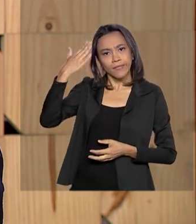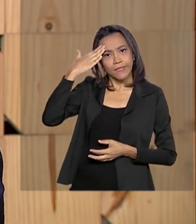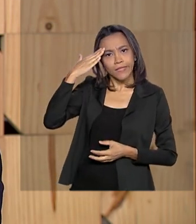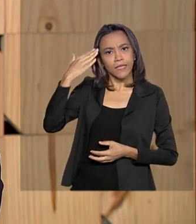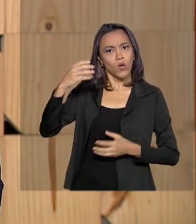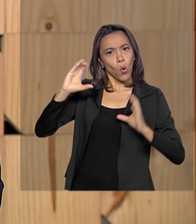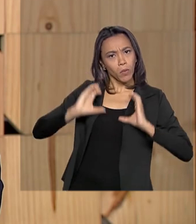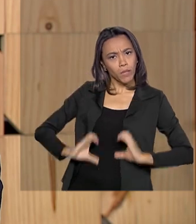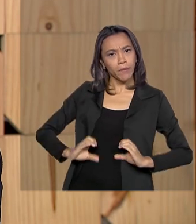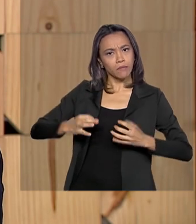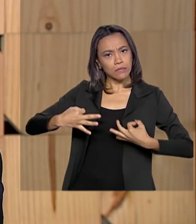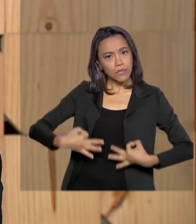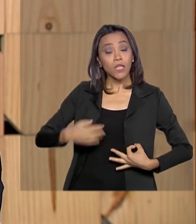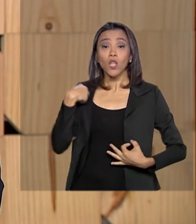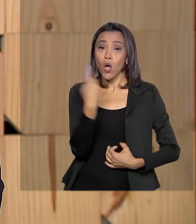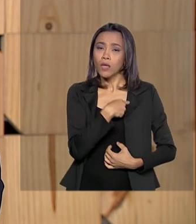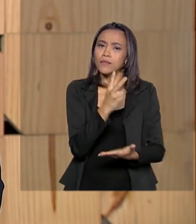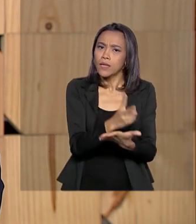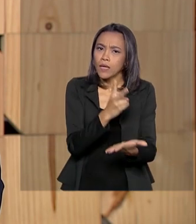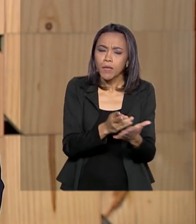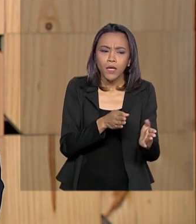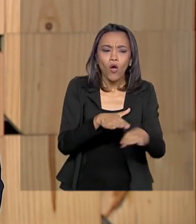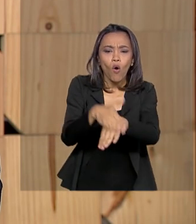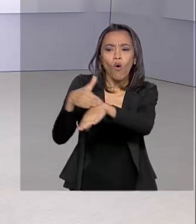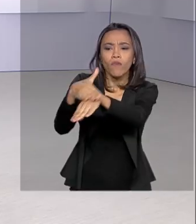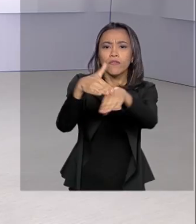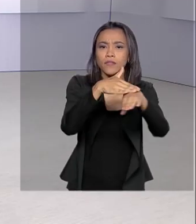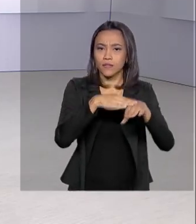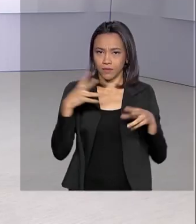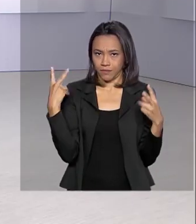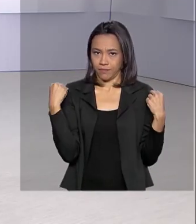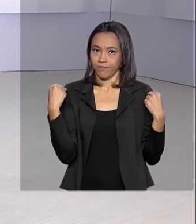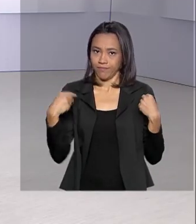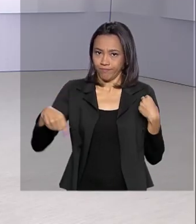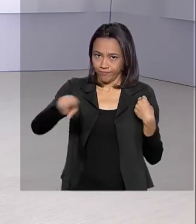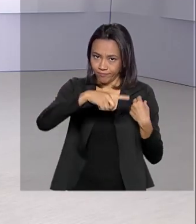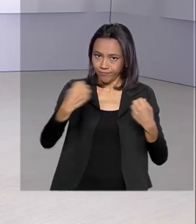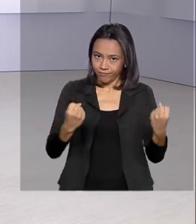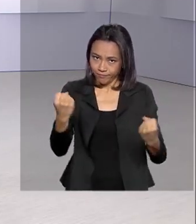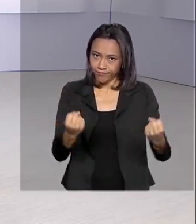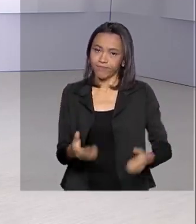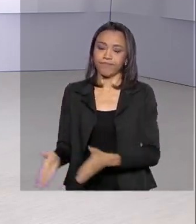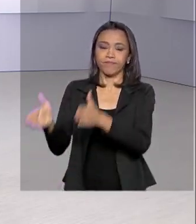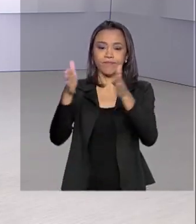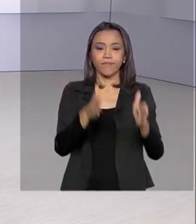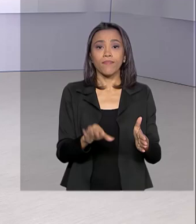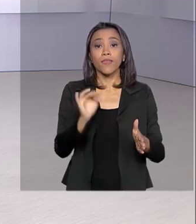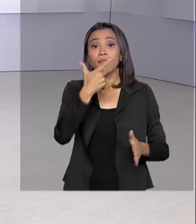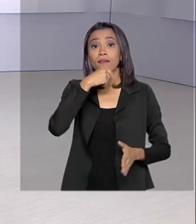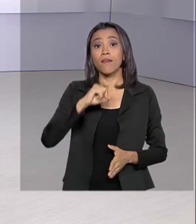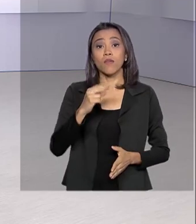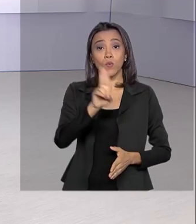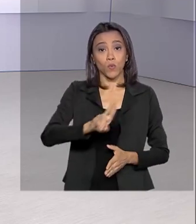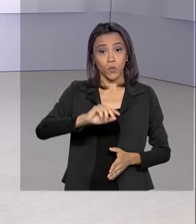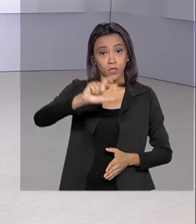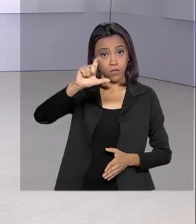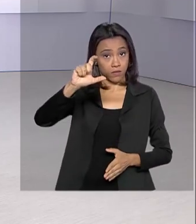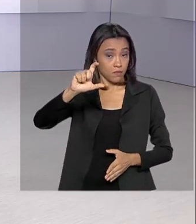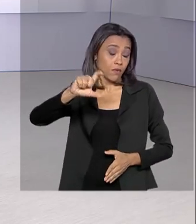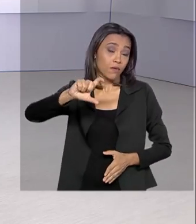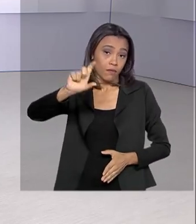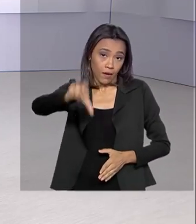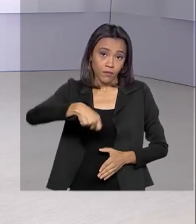gente está sempre conversando com os motoristas, tentando fazer esse trabalho educativo. Quem usa o cartão de crédito no exterior vai poder